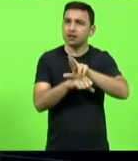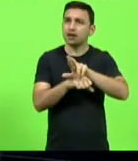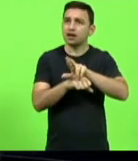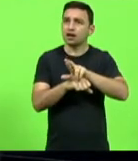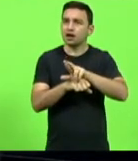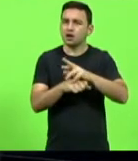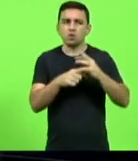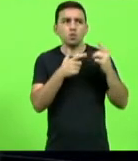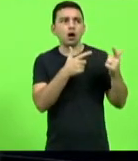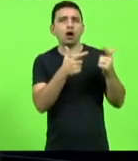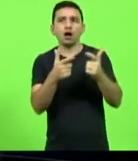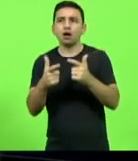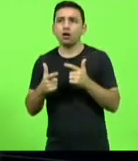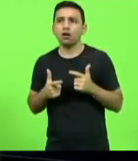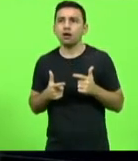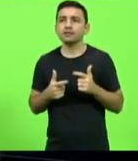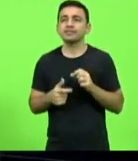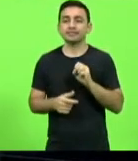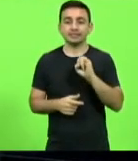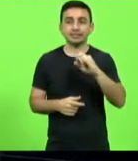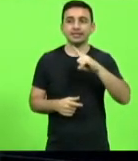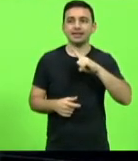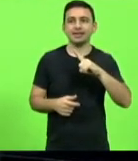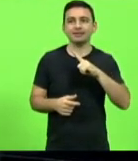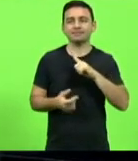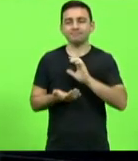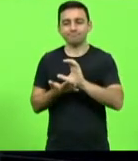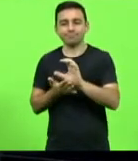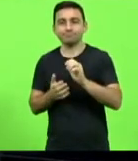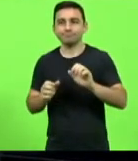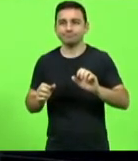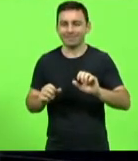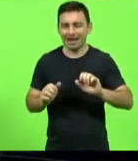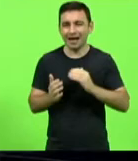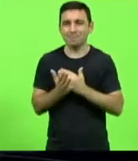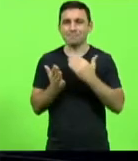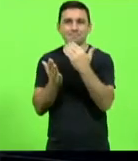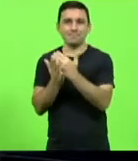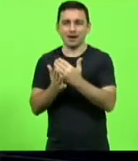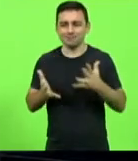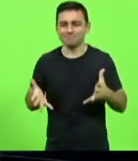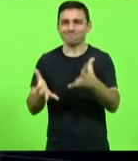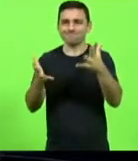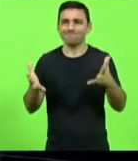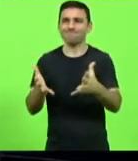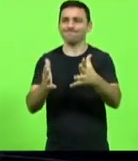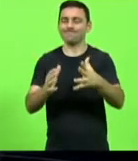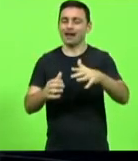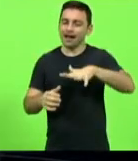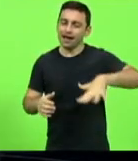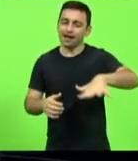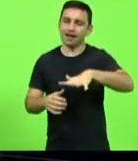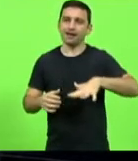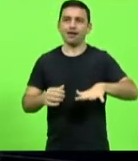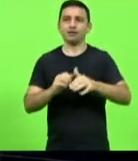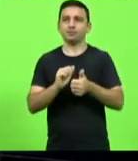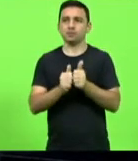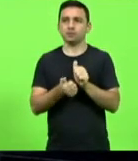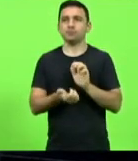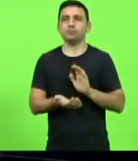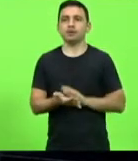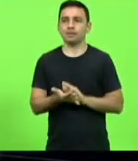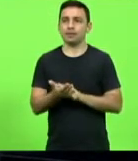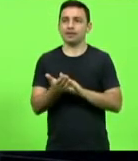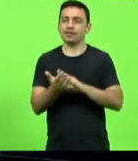aí mundo afora se tivessem estímulos se tivessem mais investimento na área do esporte então parabenizar a